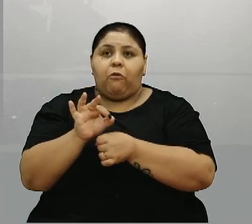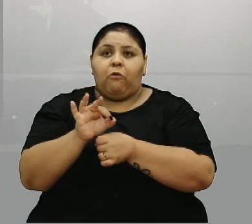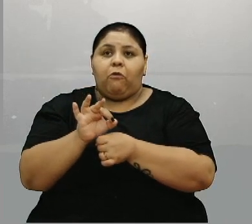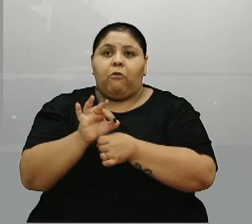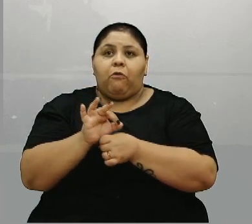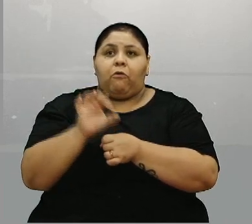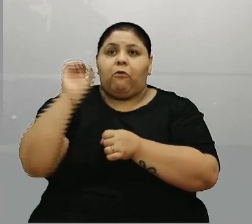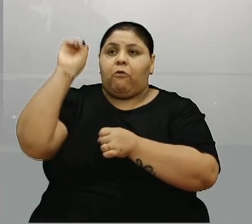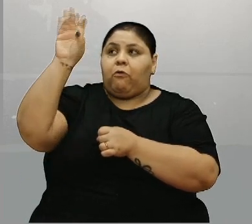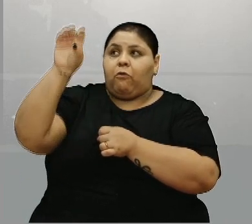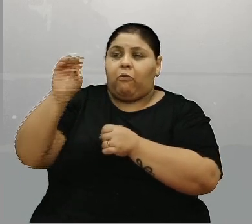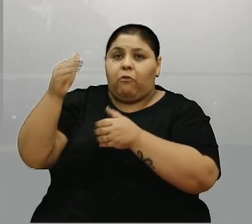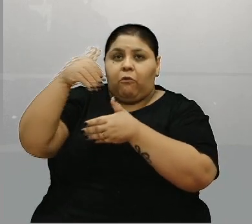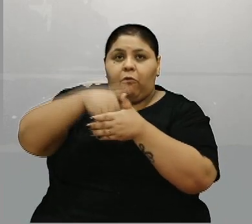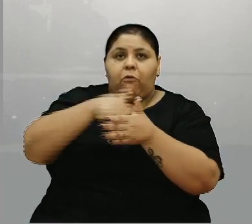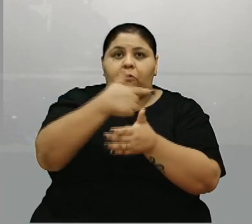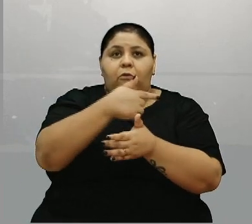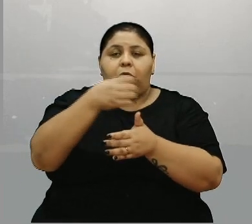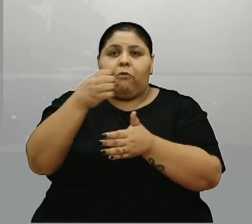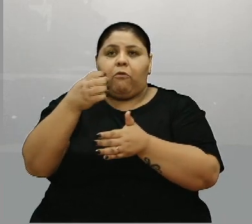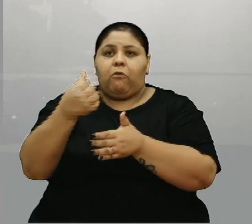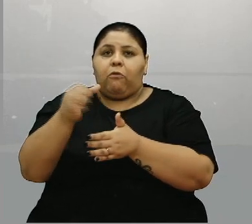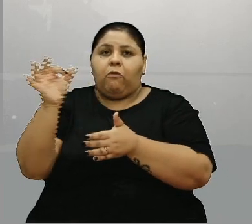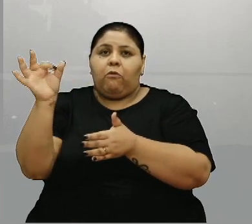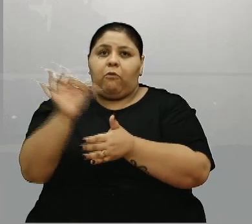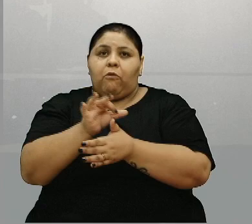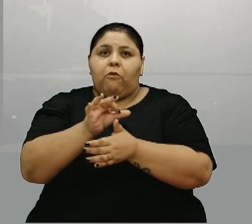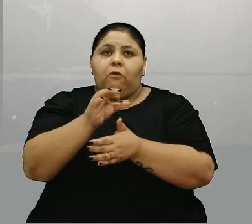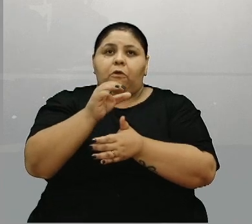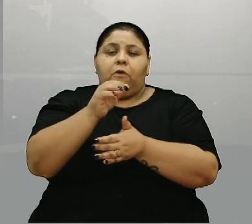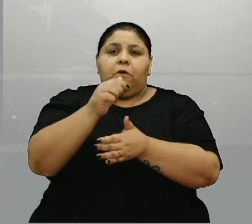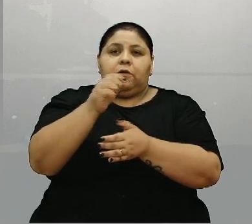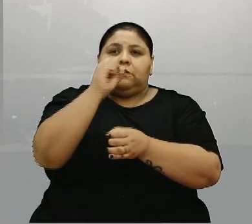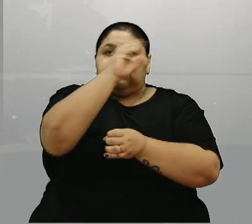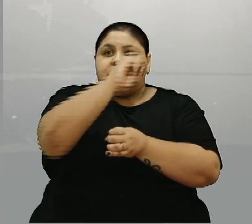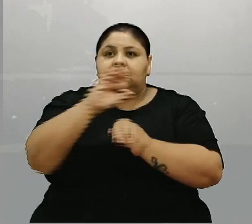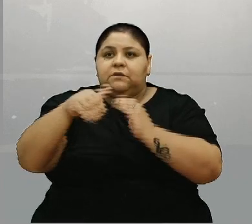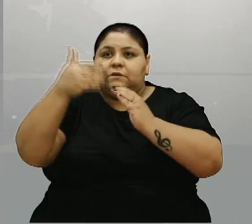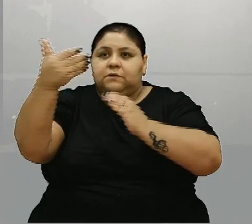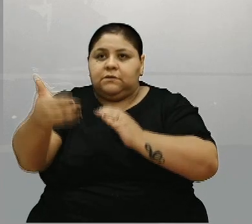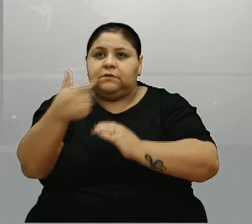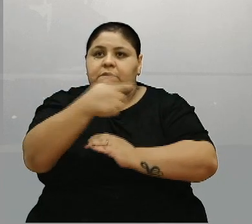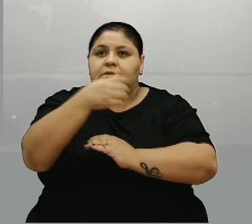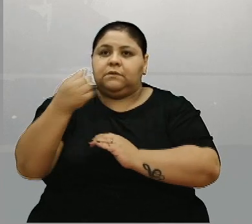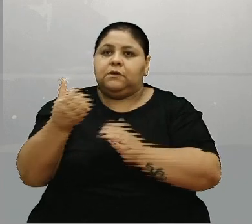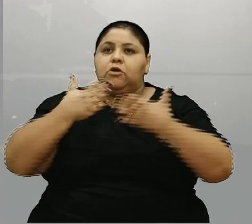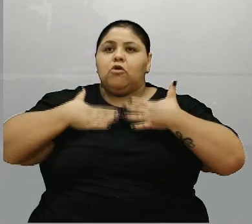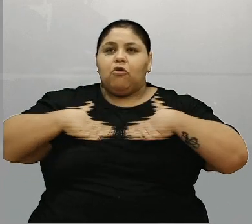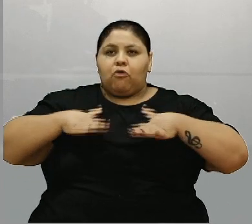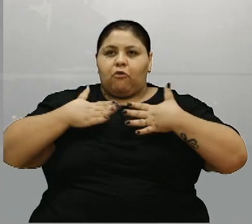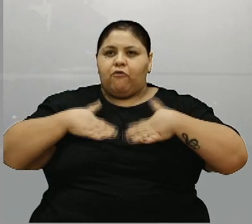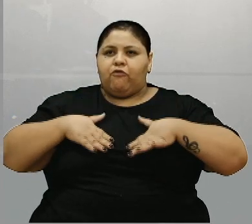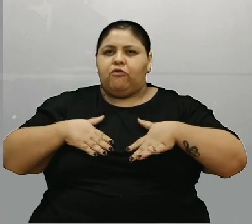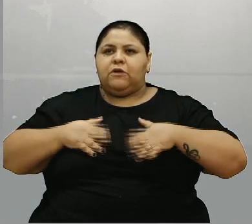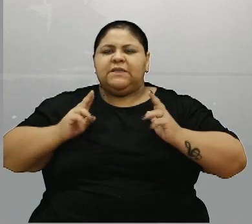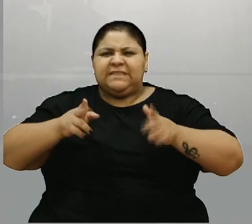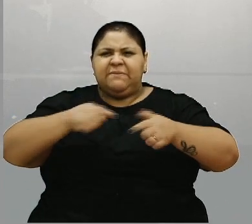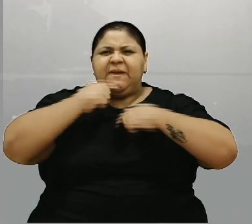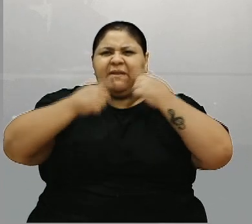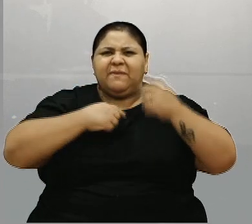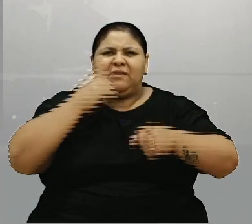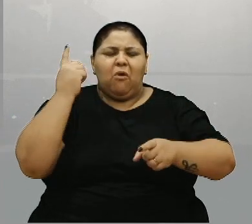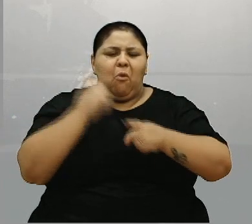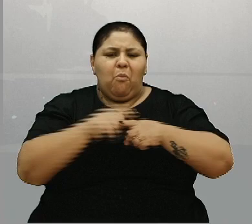Sinalização interna, 76%. Sinalização externa, 76%. E o conforto térmico, que é sempre uma reclamação do visitante. Lá é muito quente, né?